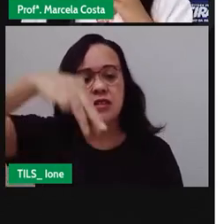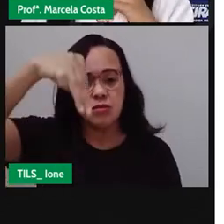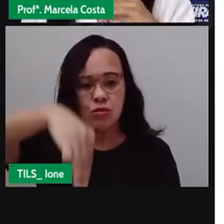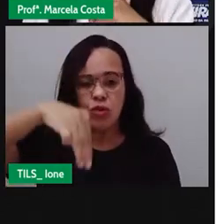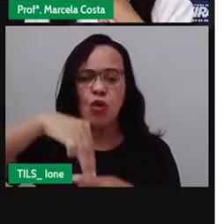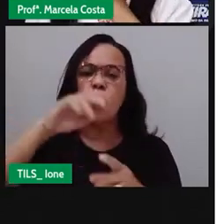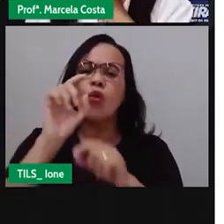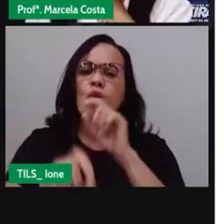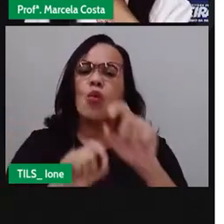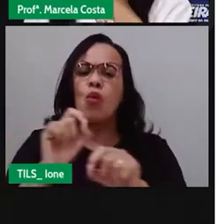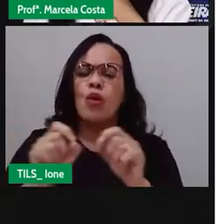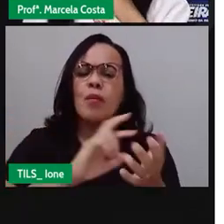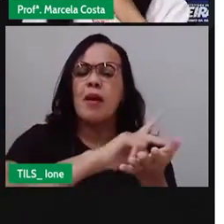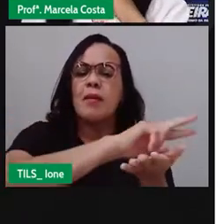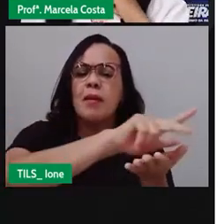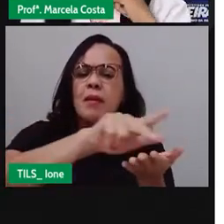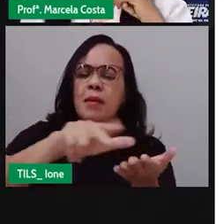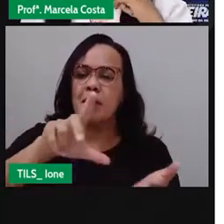que a gente pode dizer que são